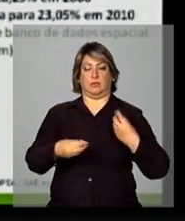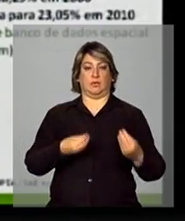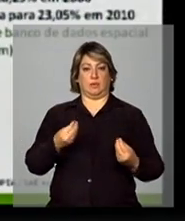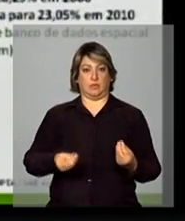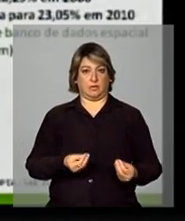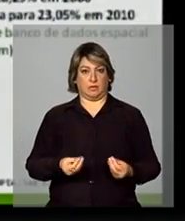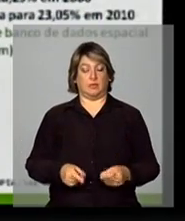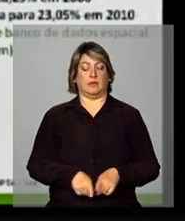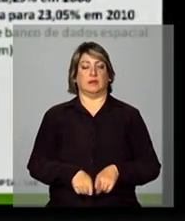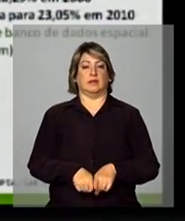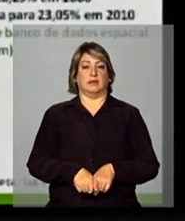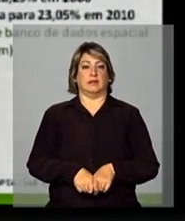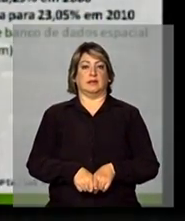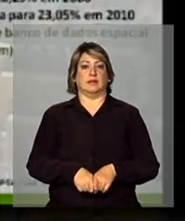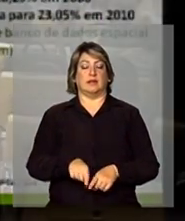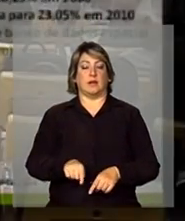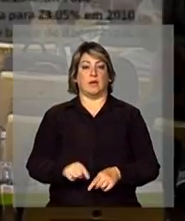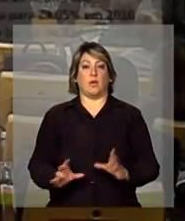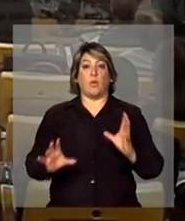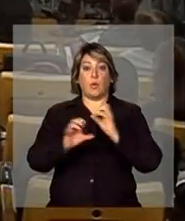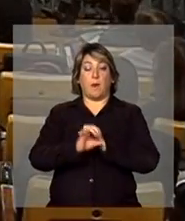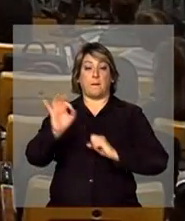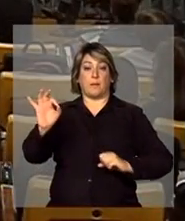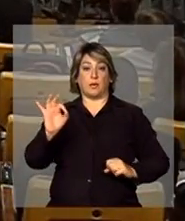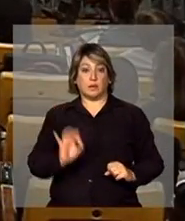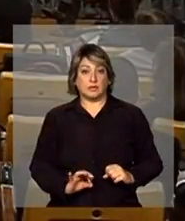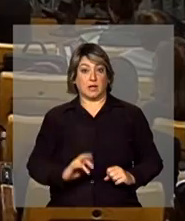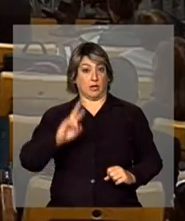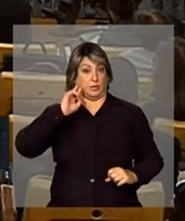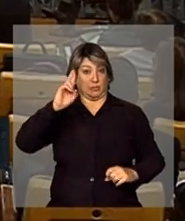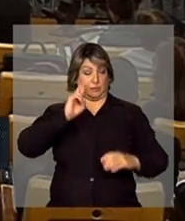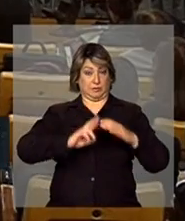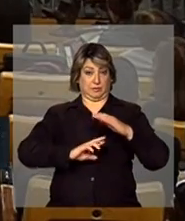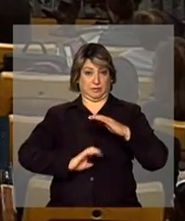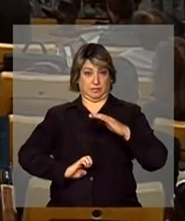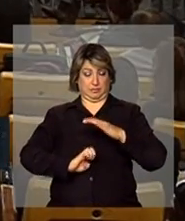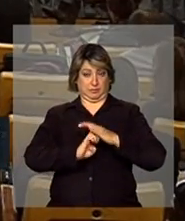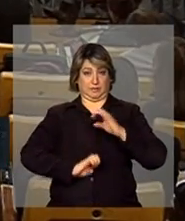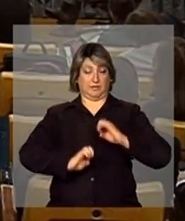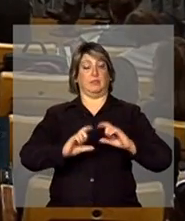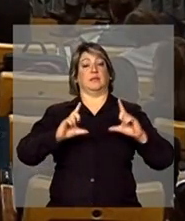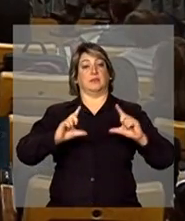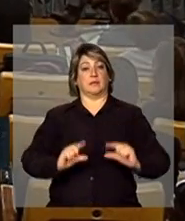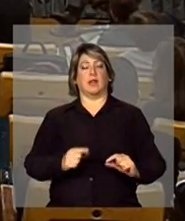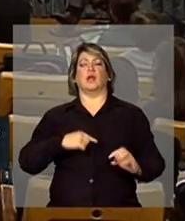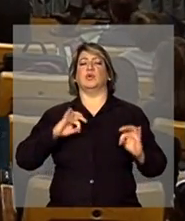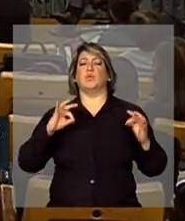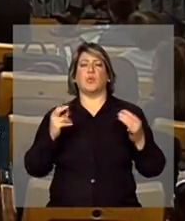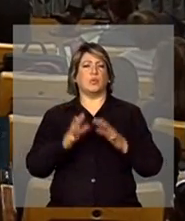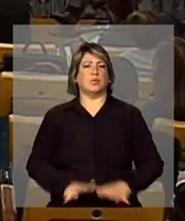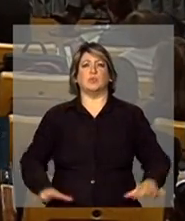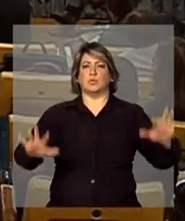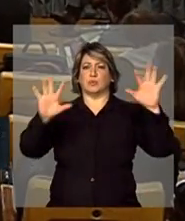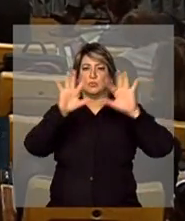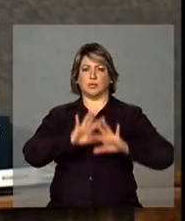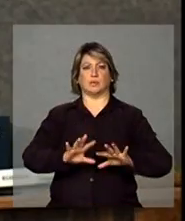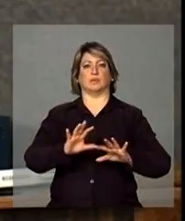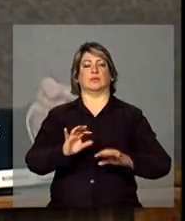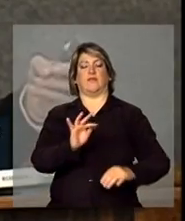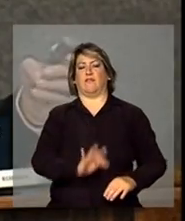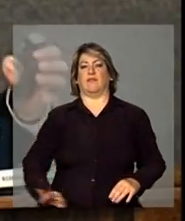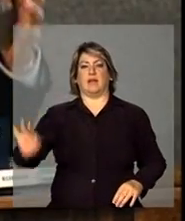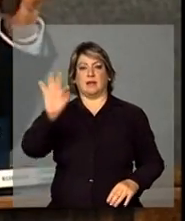cresceu, mas a proporção de empreendedores cai. E, na verdade, você olha, cai todas as unidades da federação, todas as